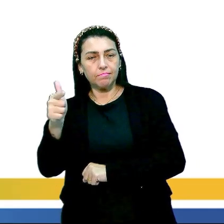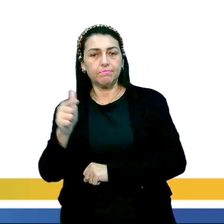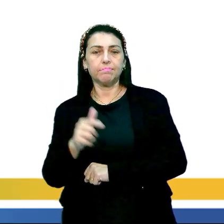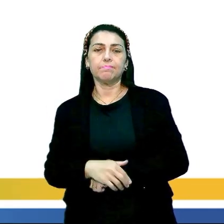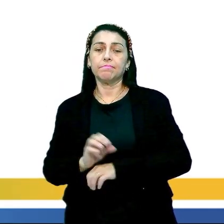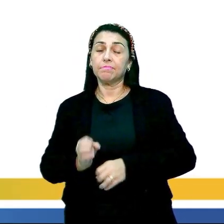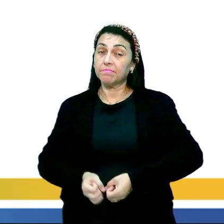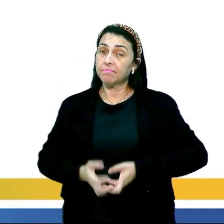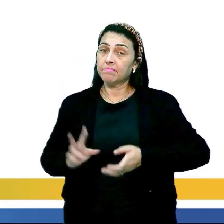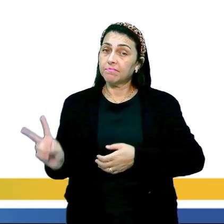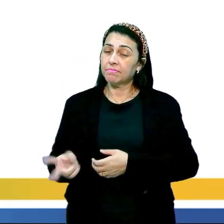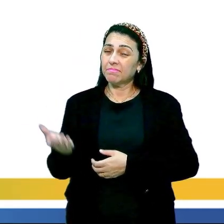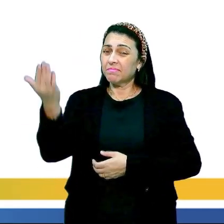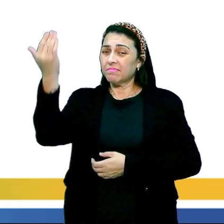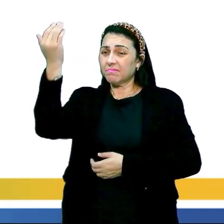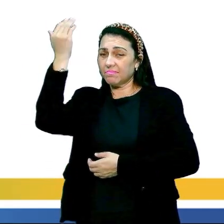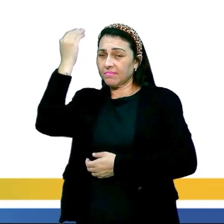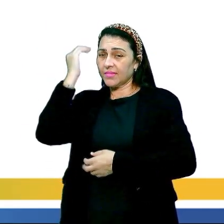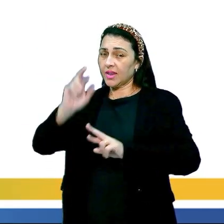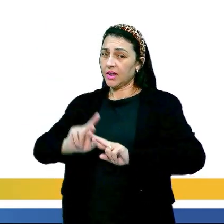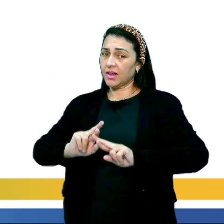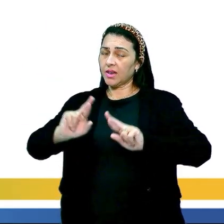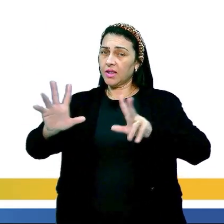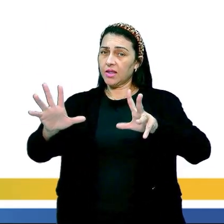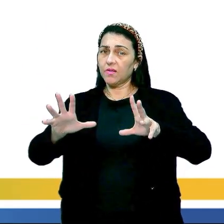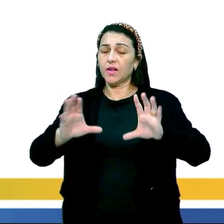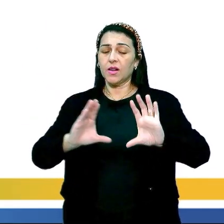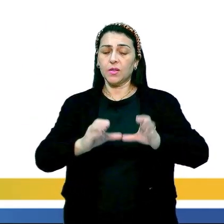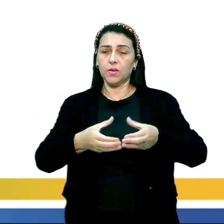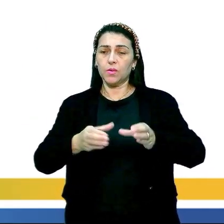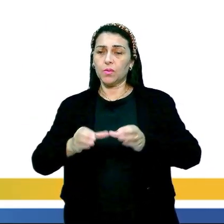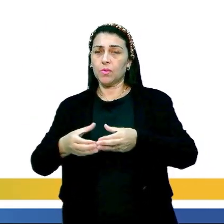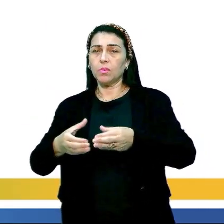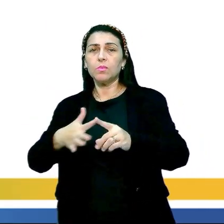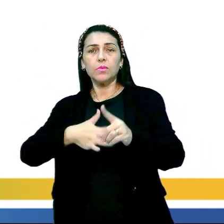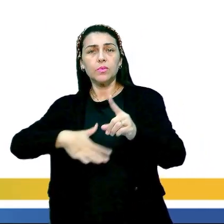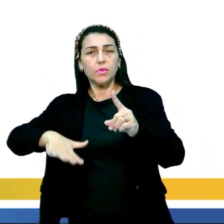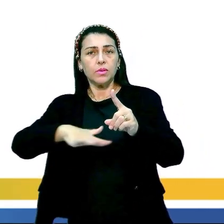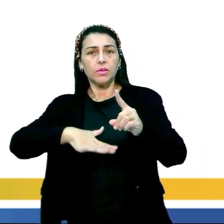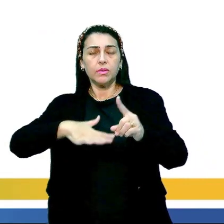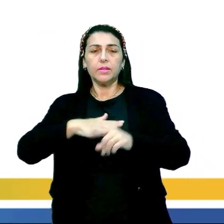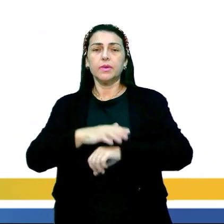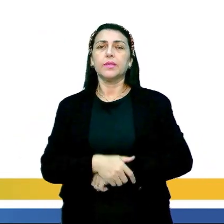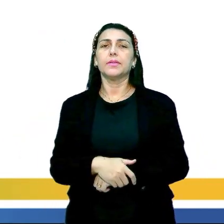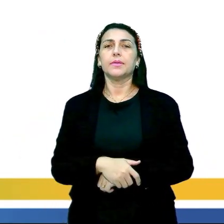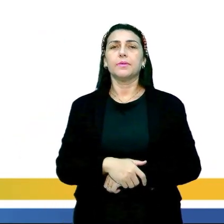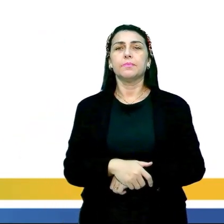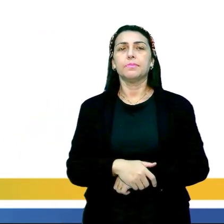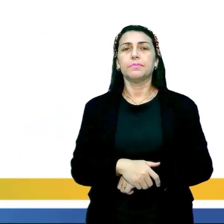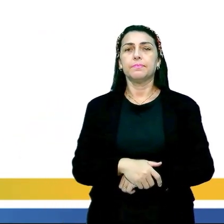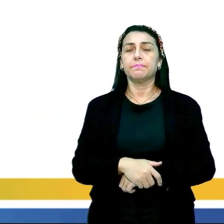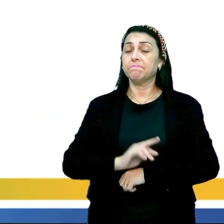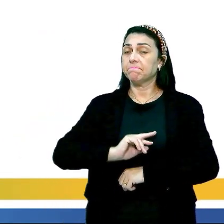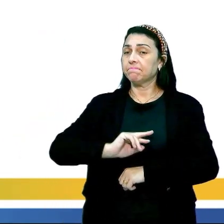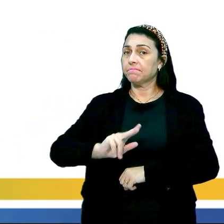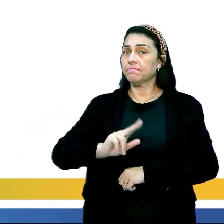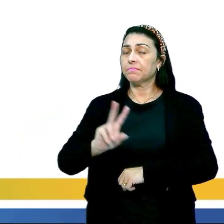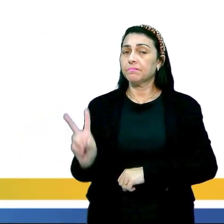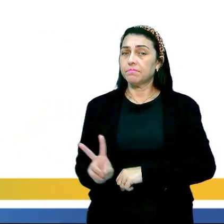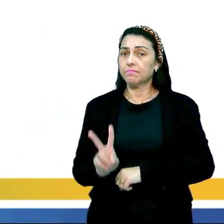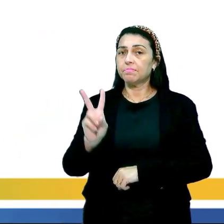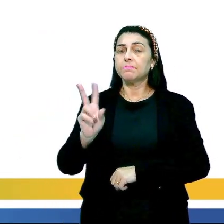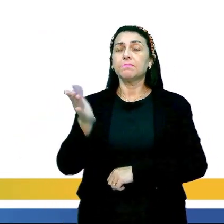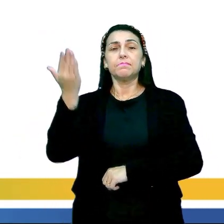outras ali. Manifestar seu valor primitivo nas diferentes camadas sociais. Não, galera, o valor